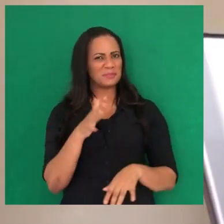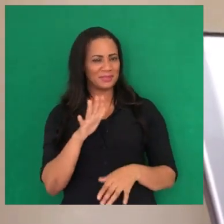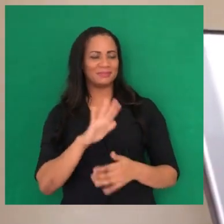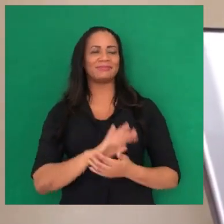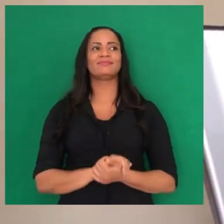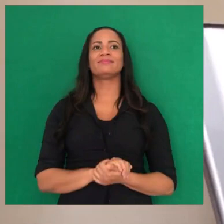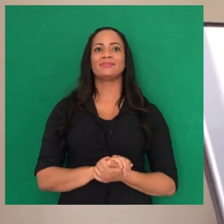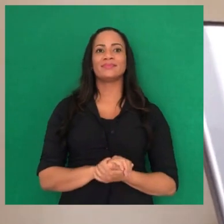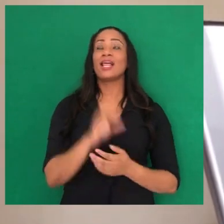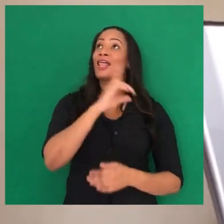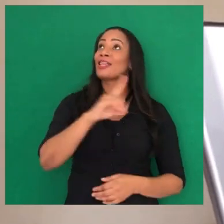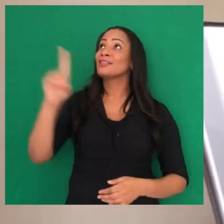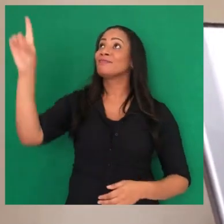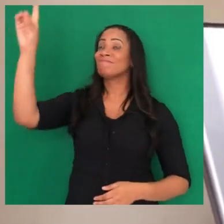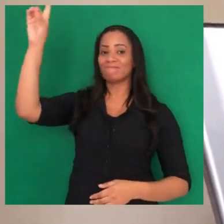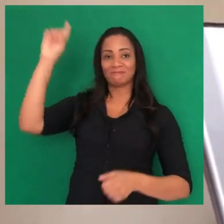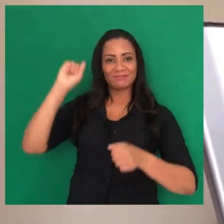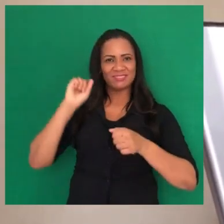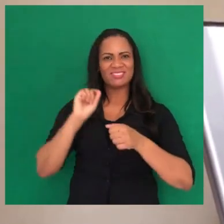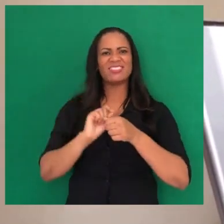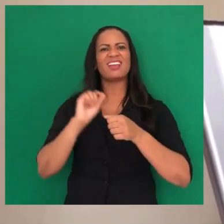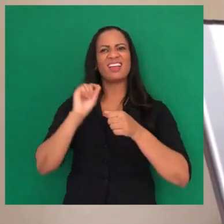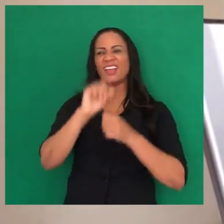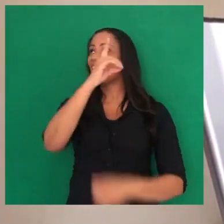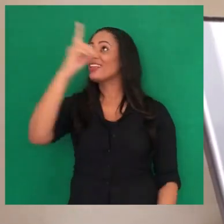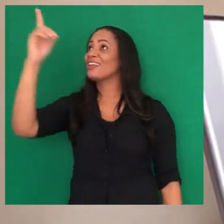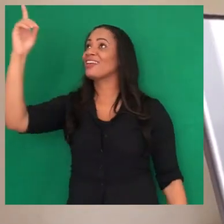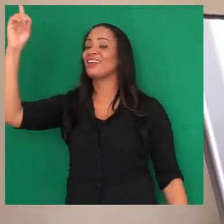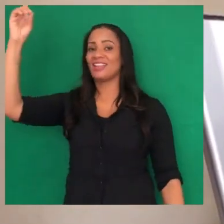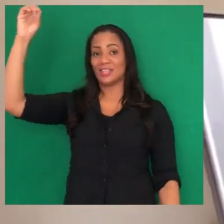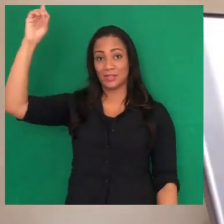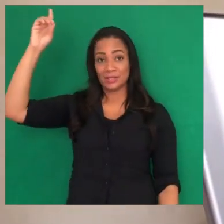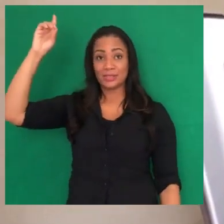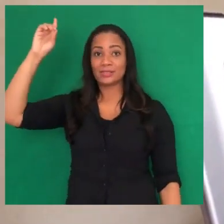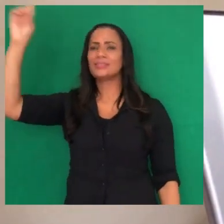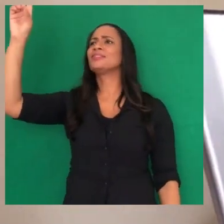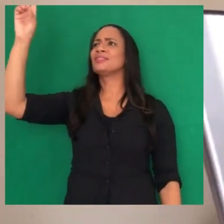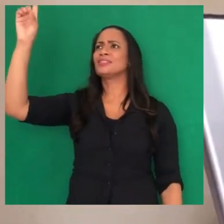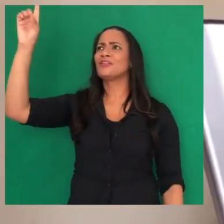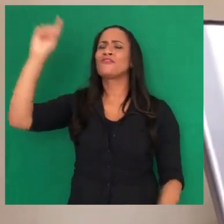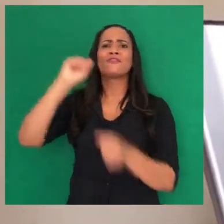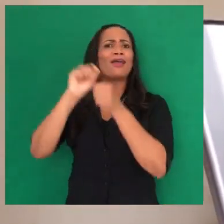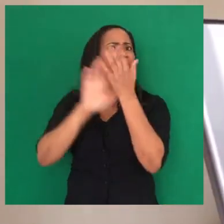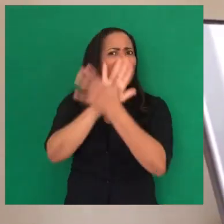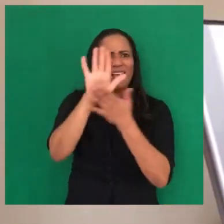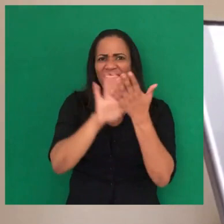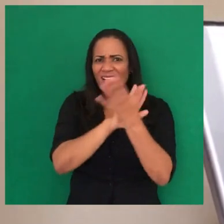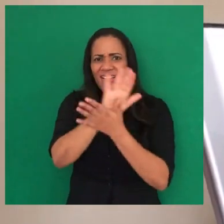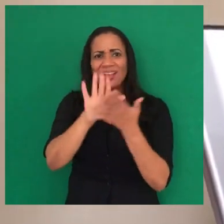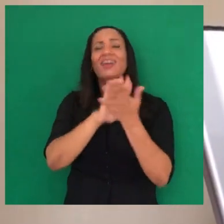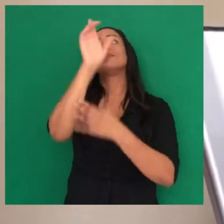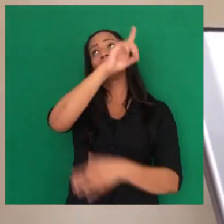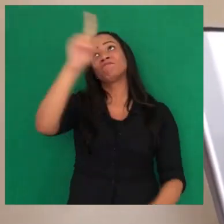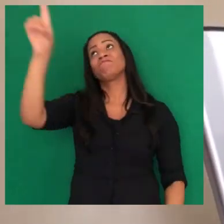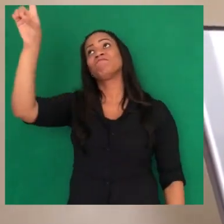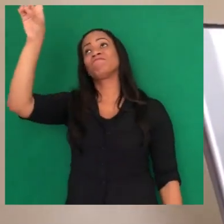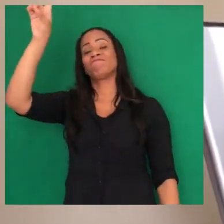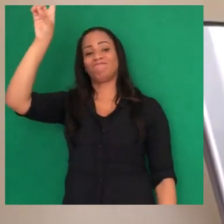Mais ou menos assim, ó. Se Deus fizer, Ele é Deus, se não fizer,